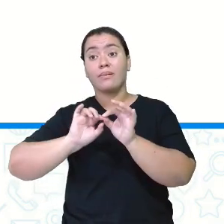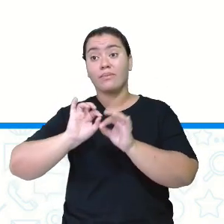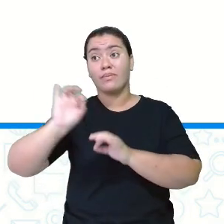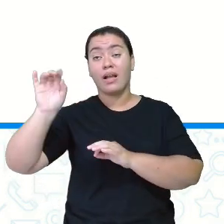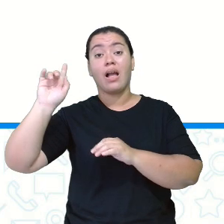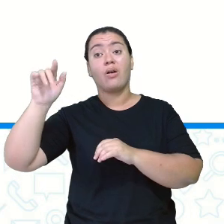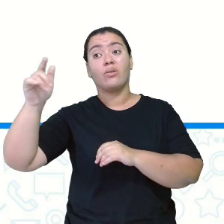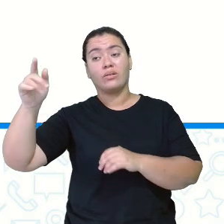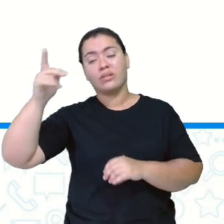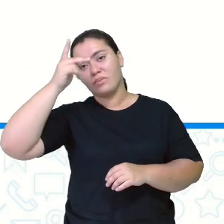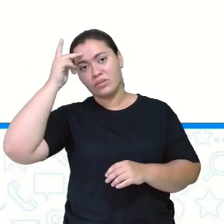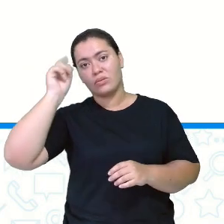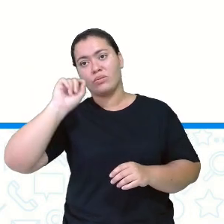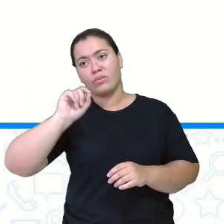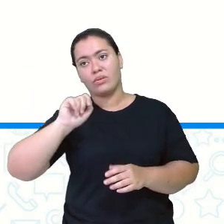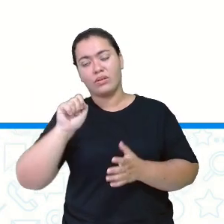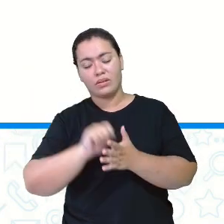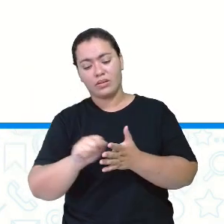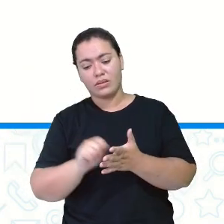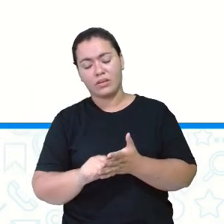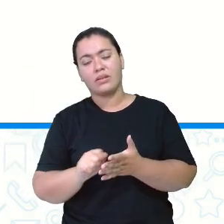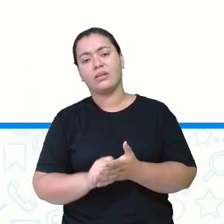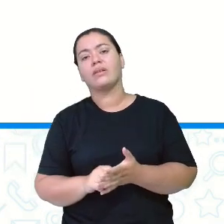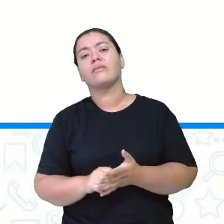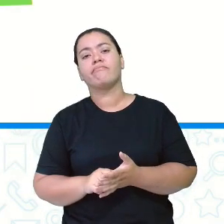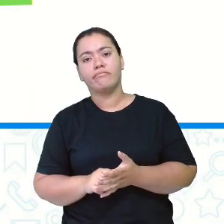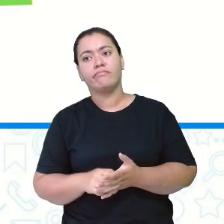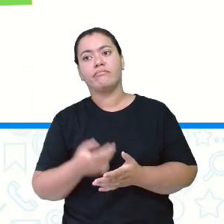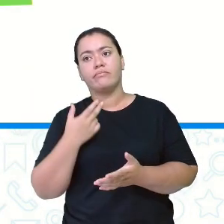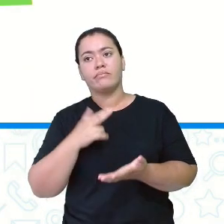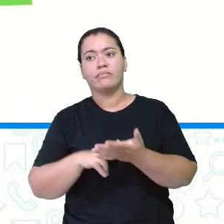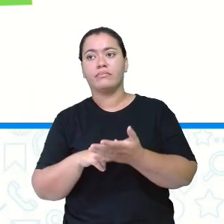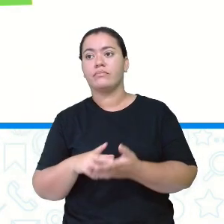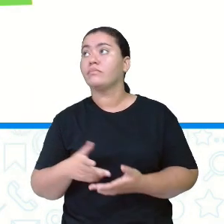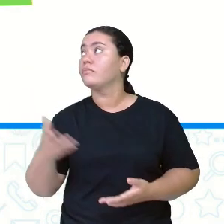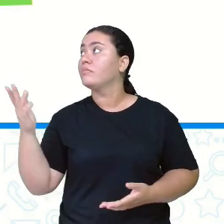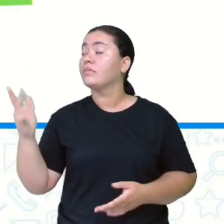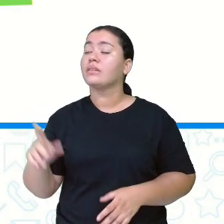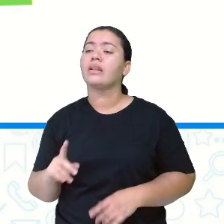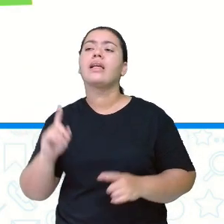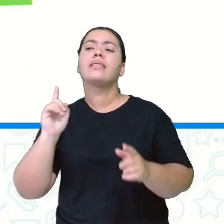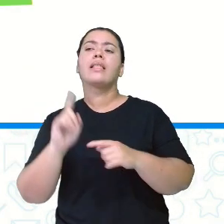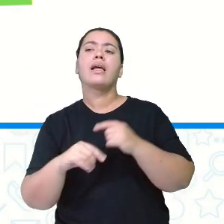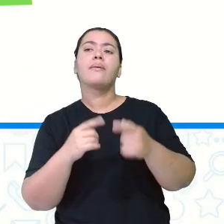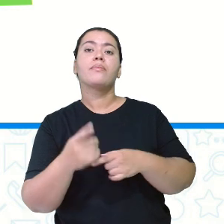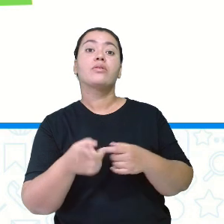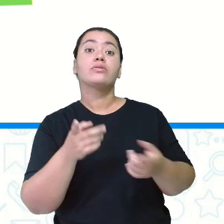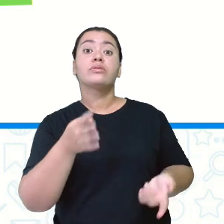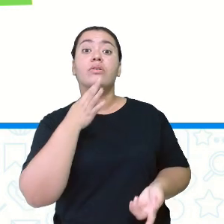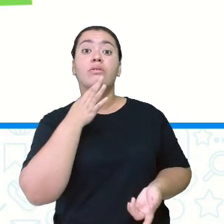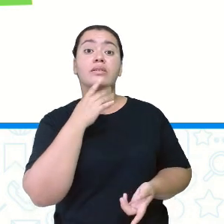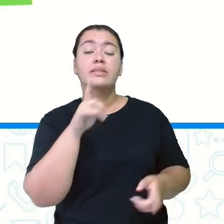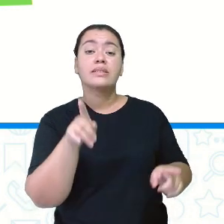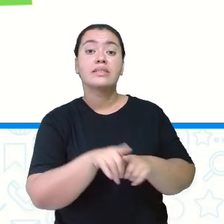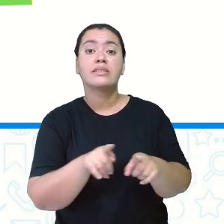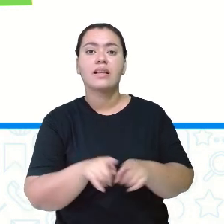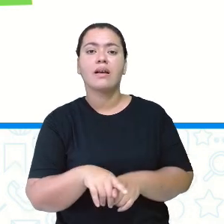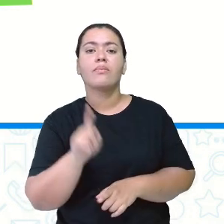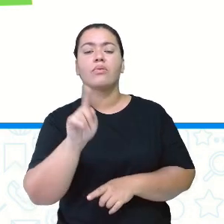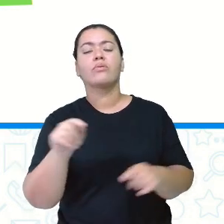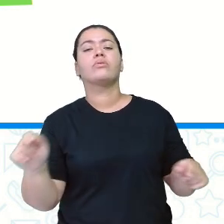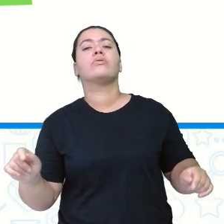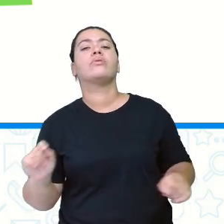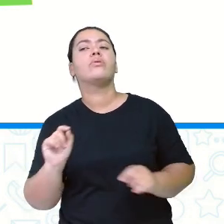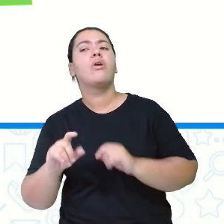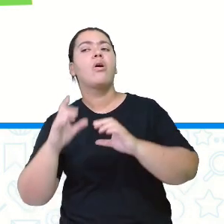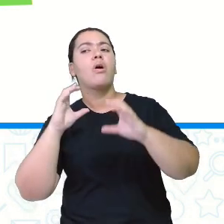telegrama. Também era a maneira mais rápida de se enxergar uma mensagem. E aí a gente conhece outros meios de comunicação, que são